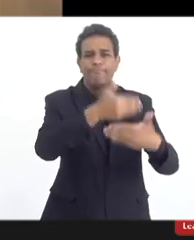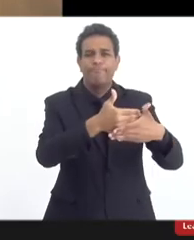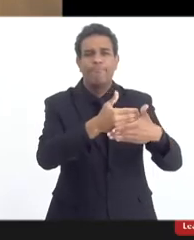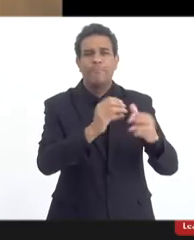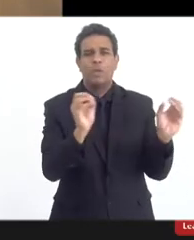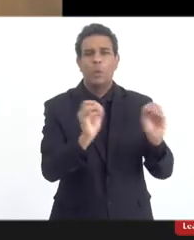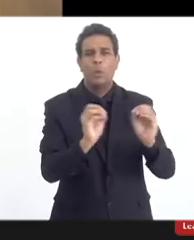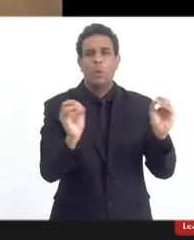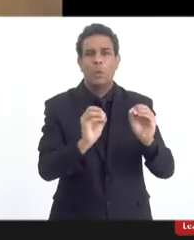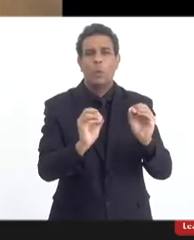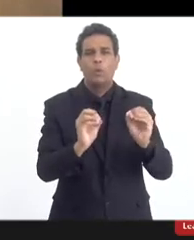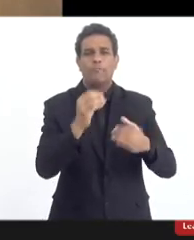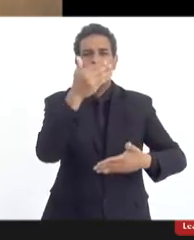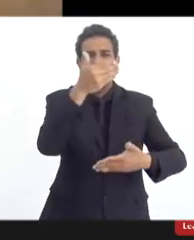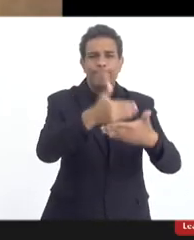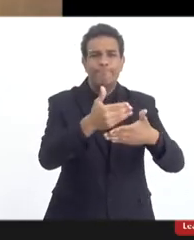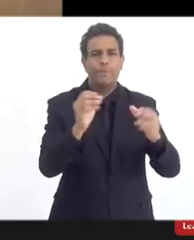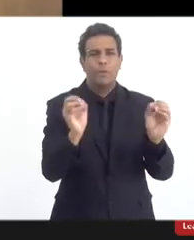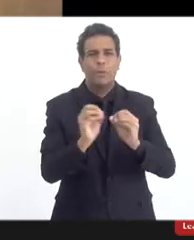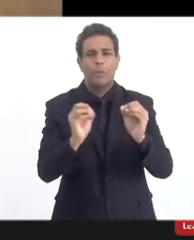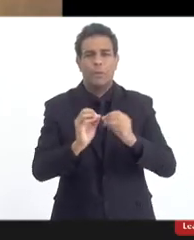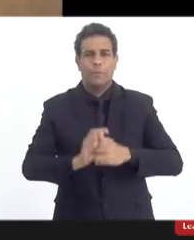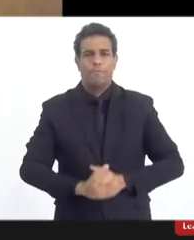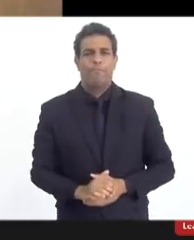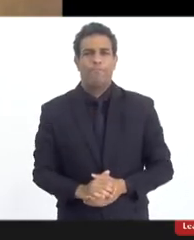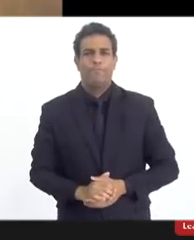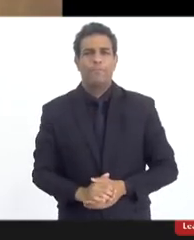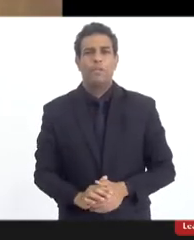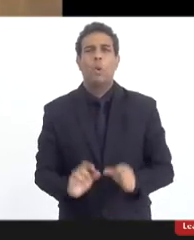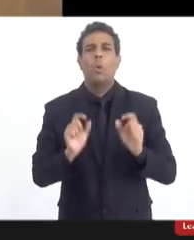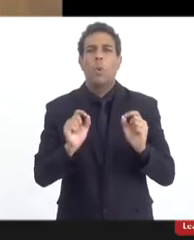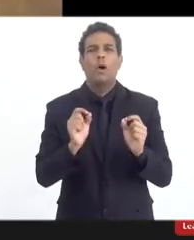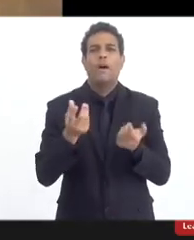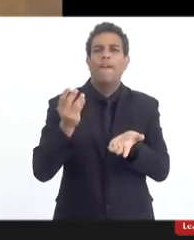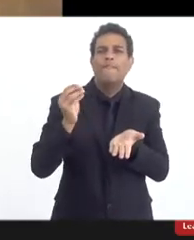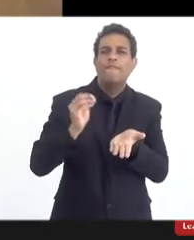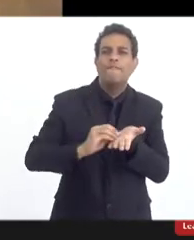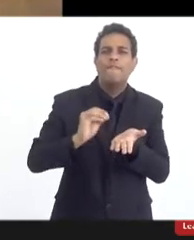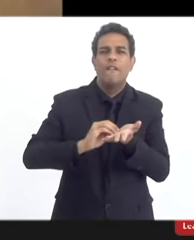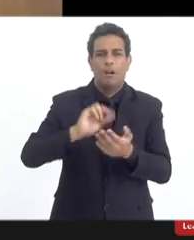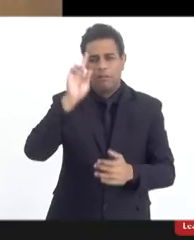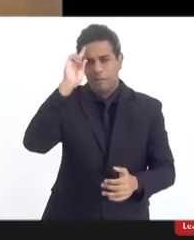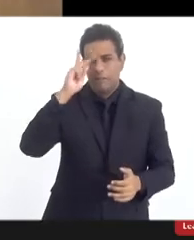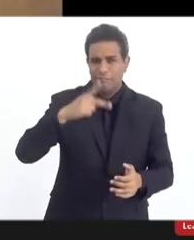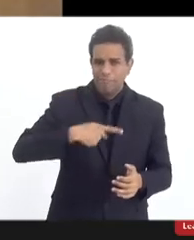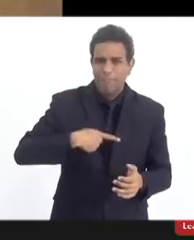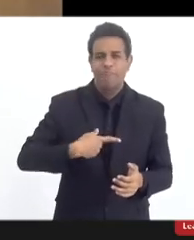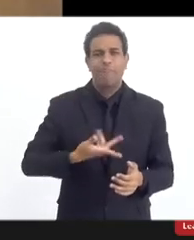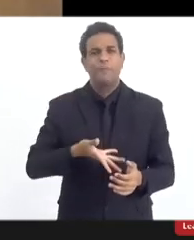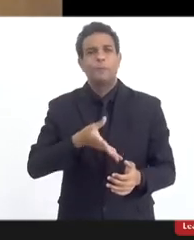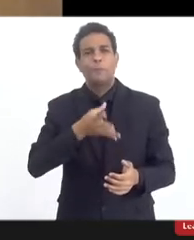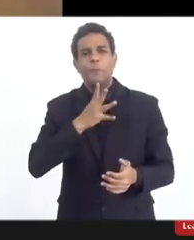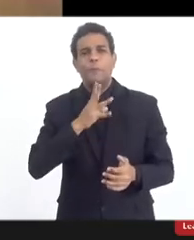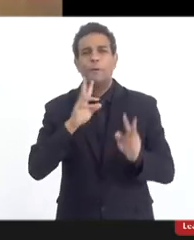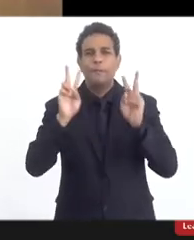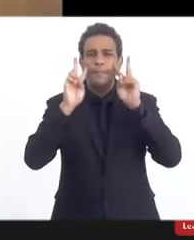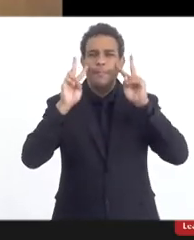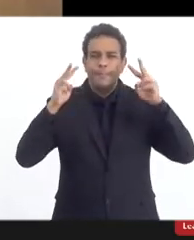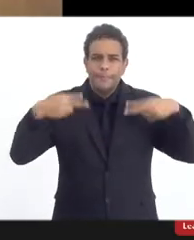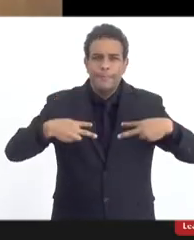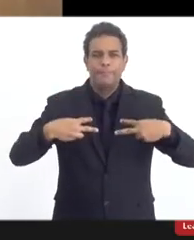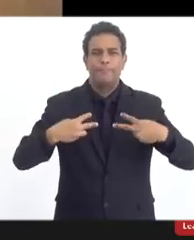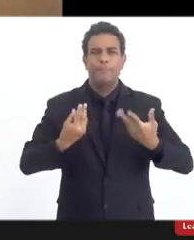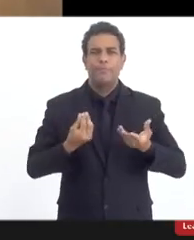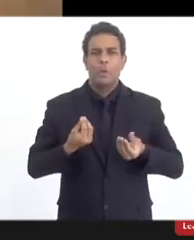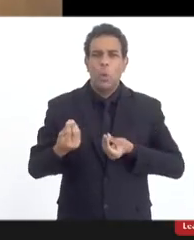sem horizontes, porque lhe falta alteridade, conhecer o contrário